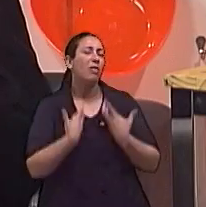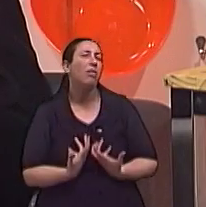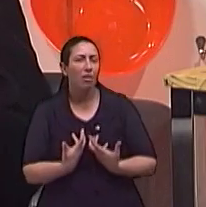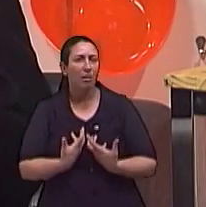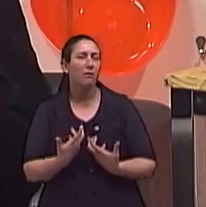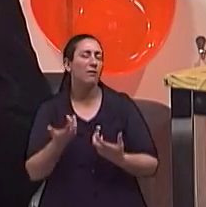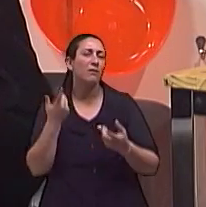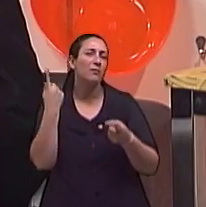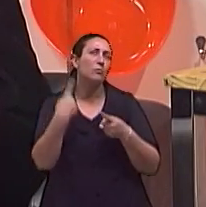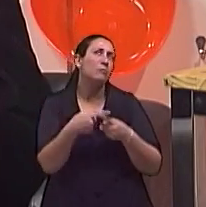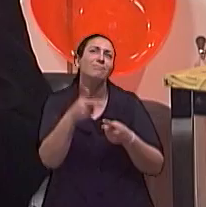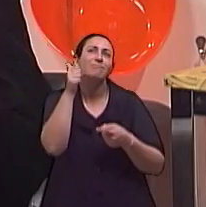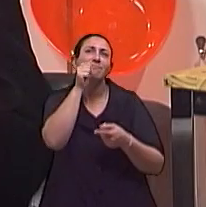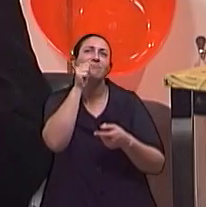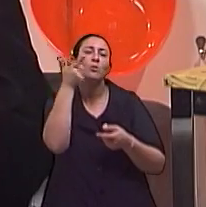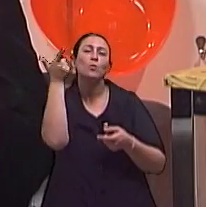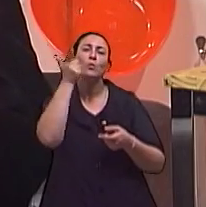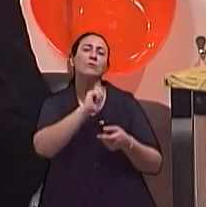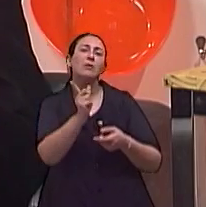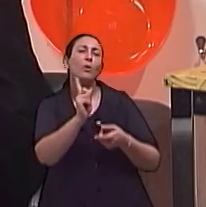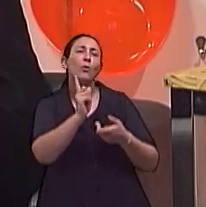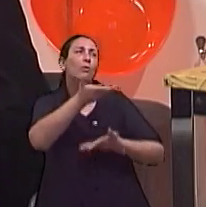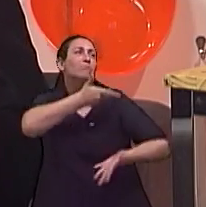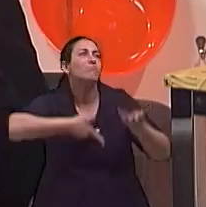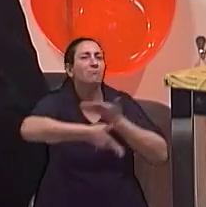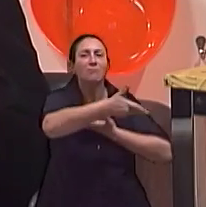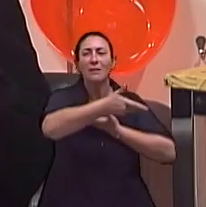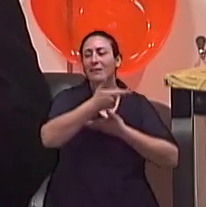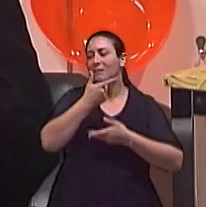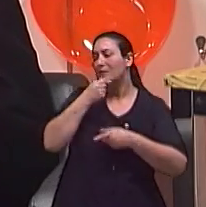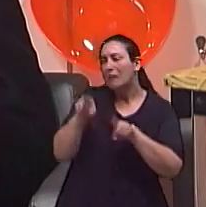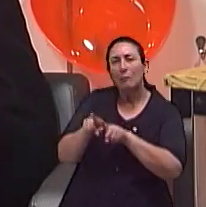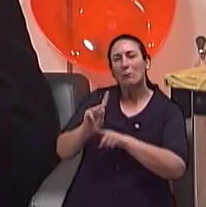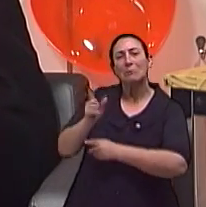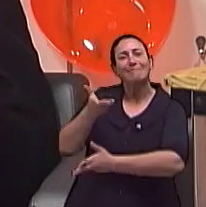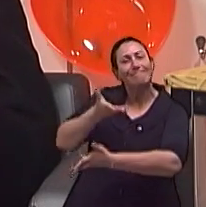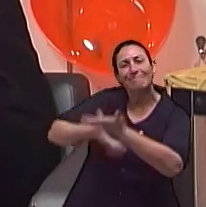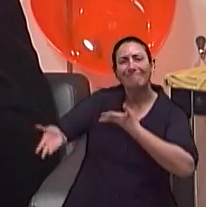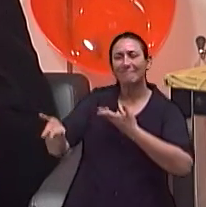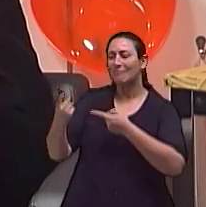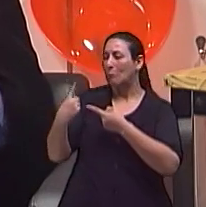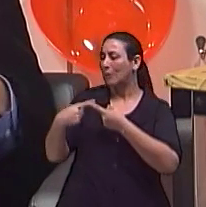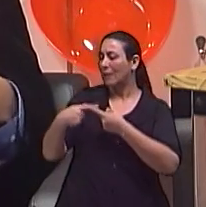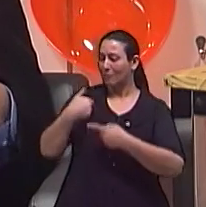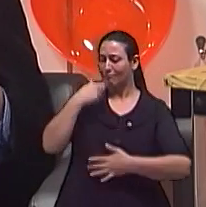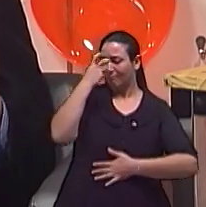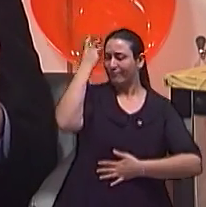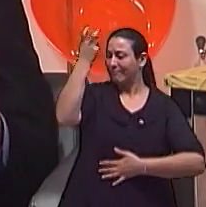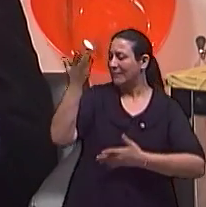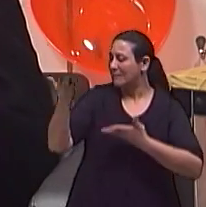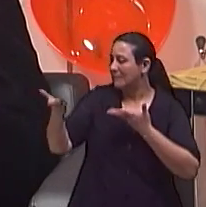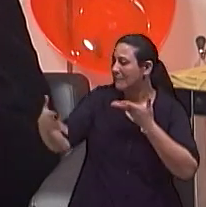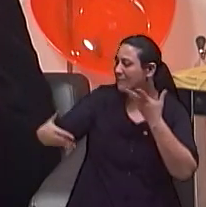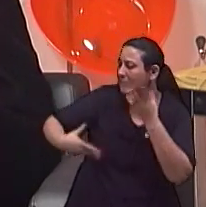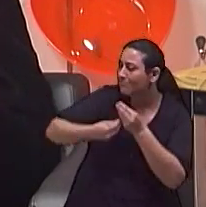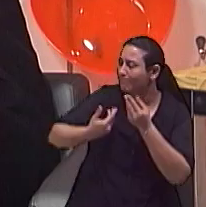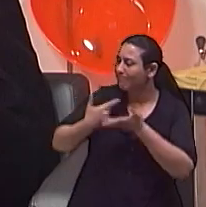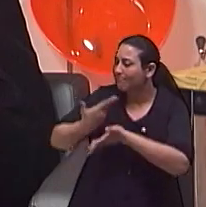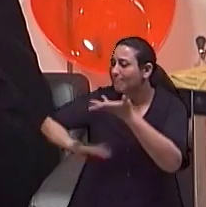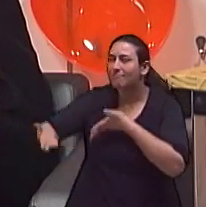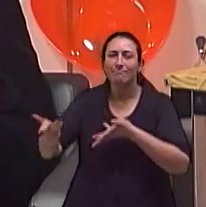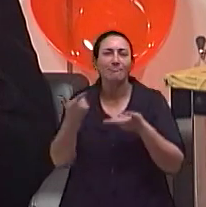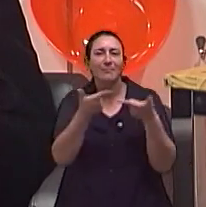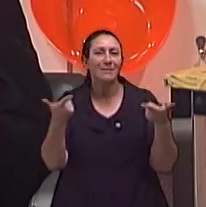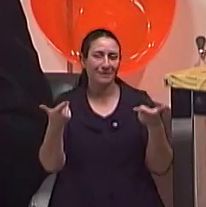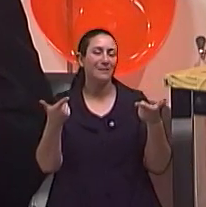encontrou espaço e nem ele também encontrou tanto complementação com ela assim